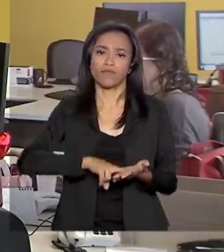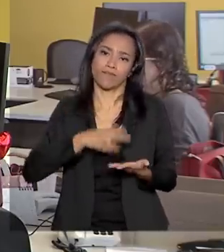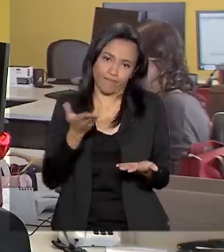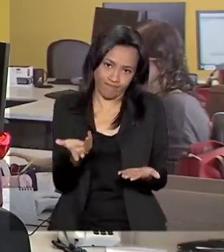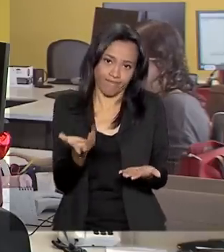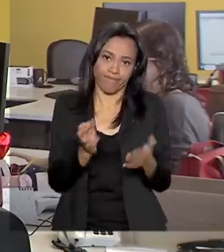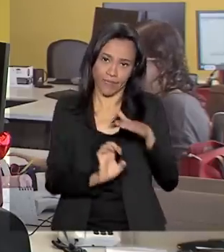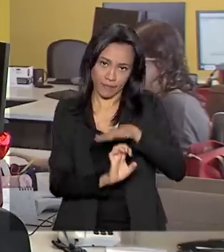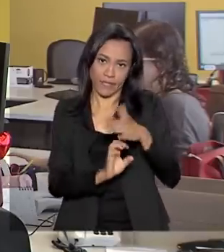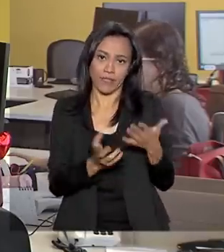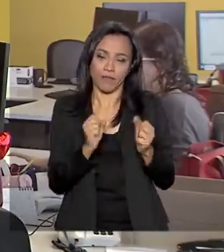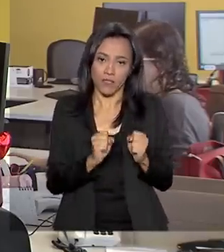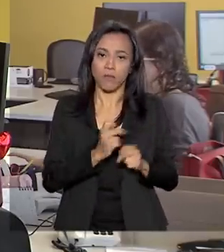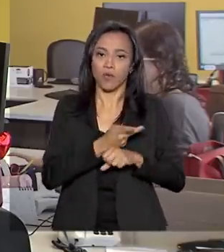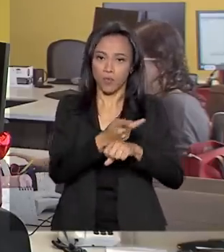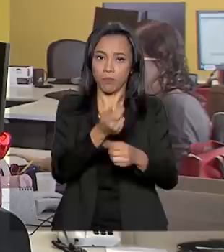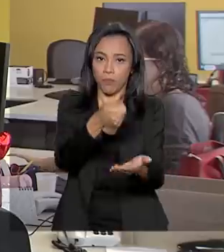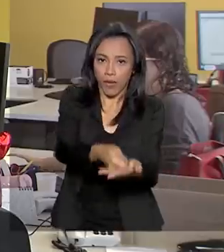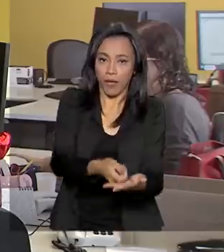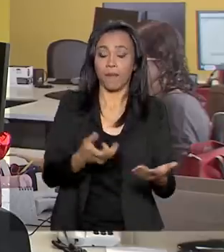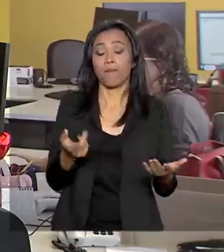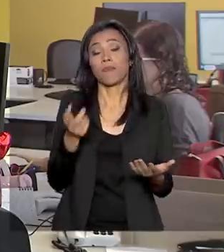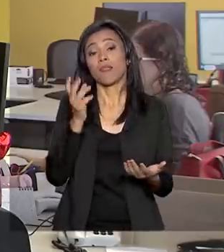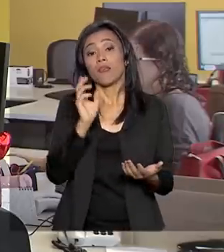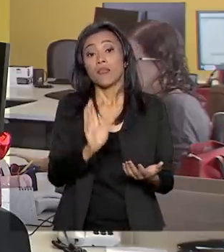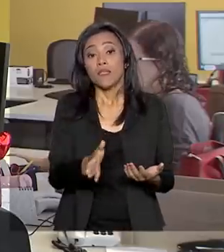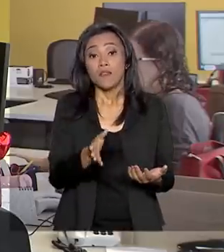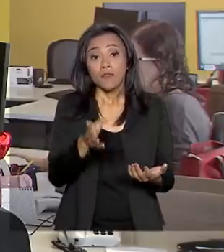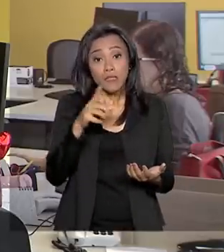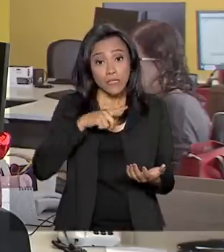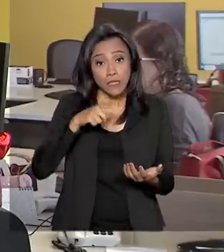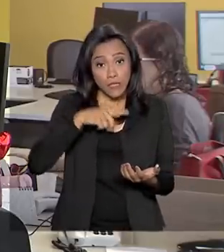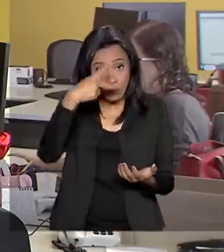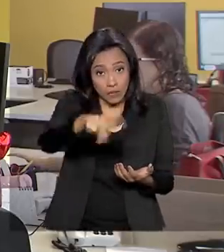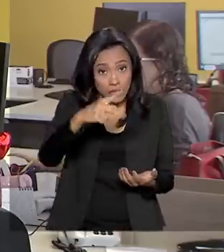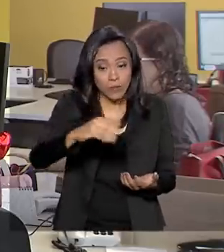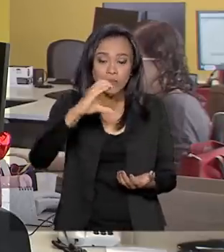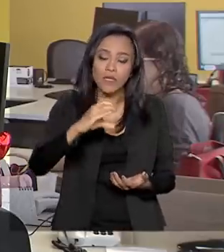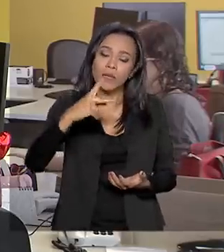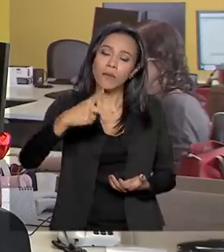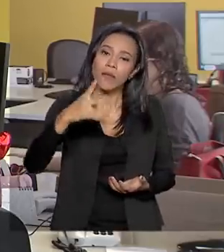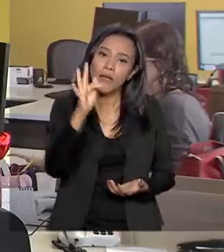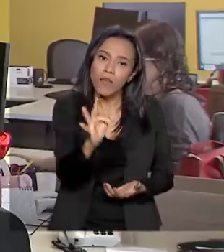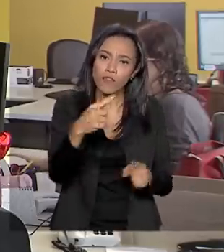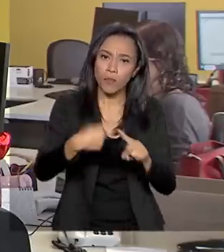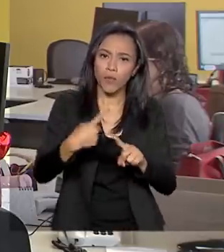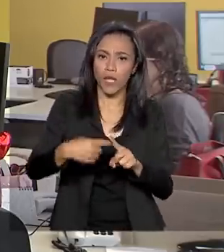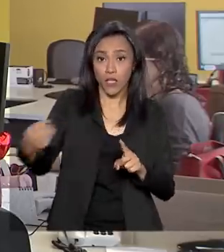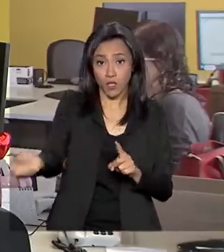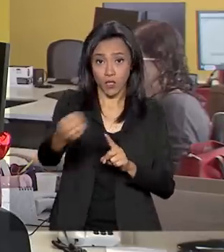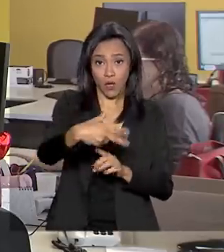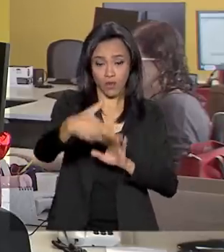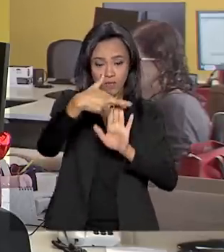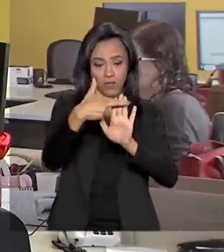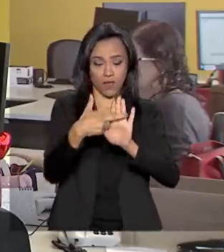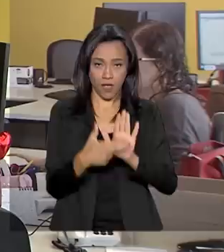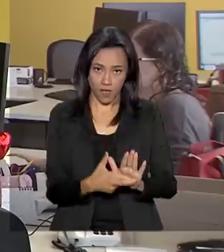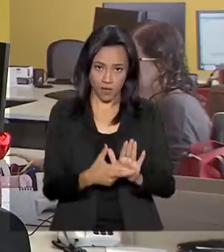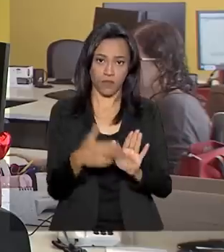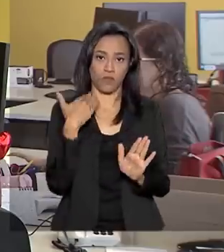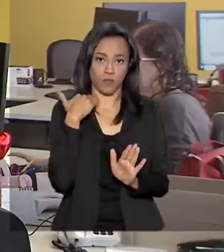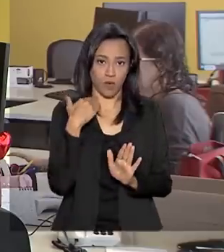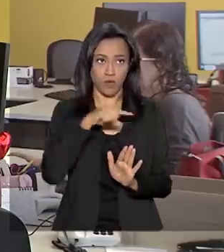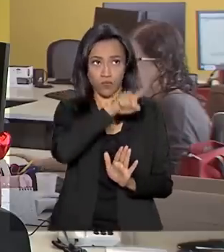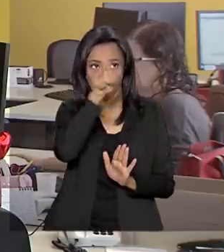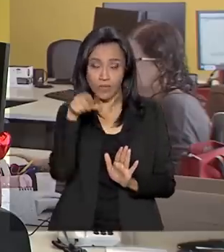candidato deve ficar atento se a guia de recolhimento foi emitida com o seu CPF. Isso porque as novas regras da Federação Brasileira de Bancos